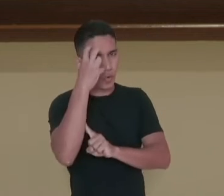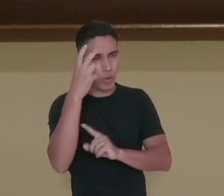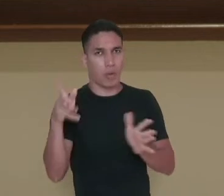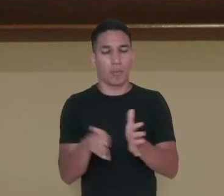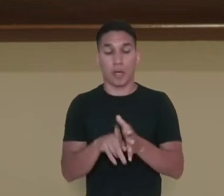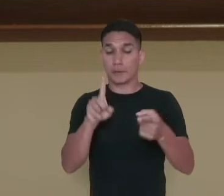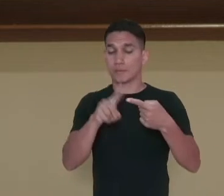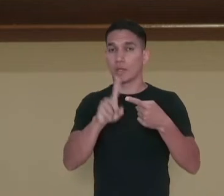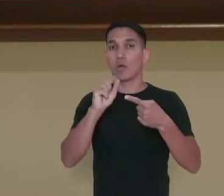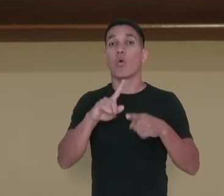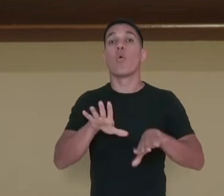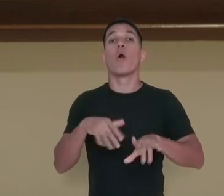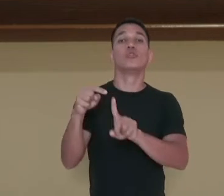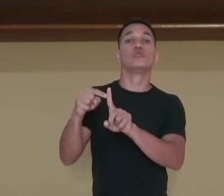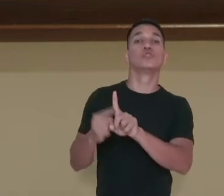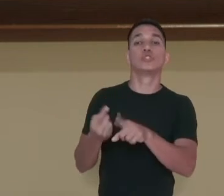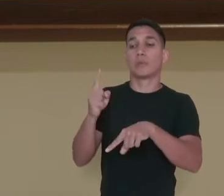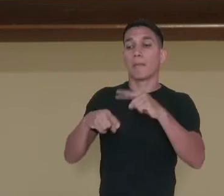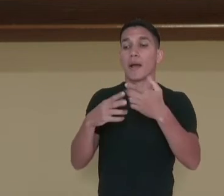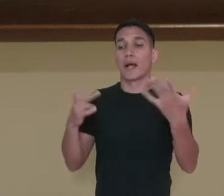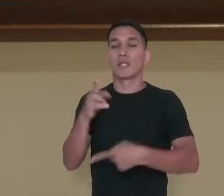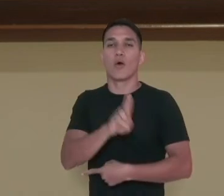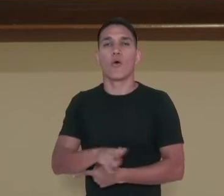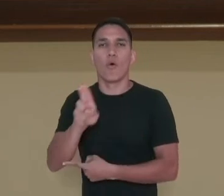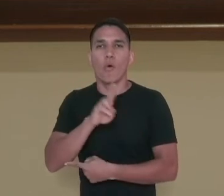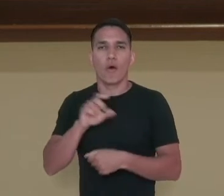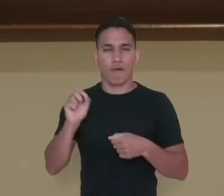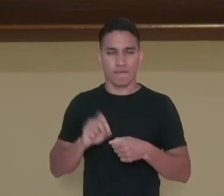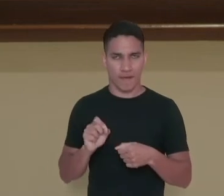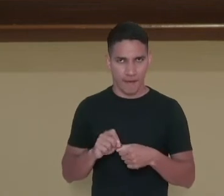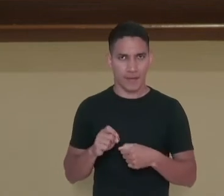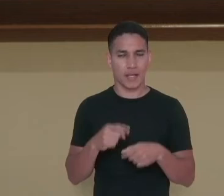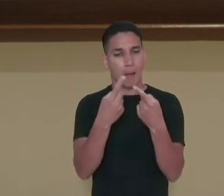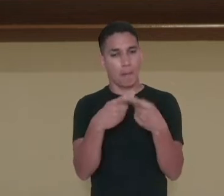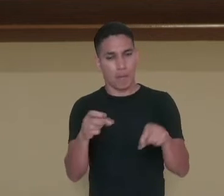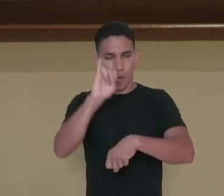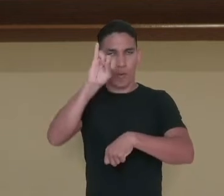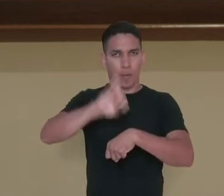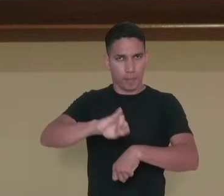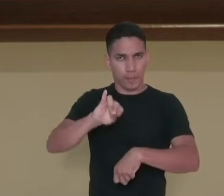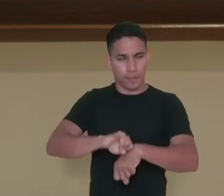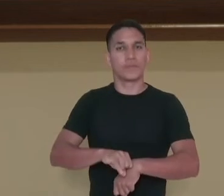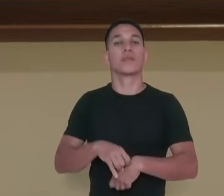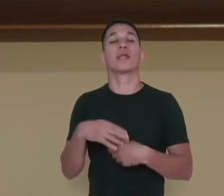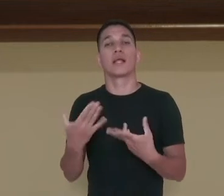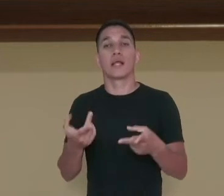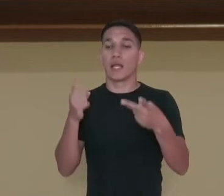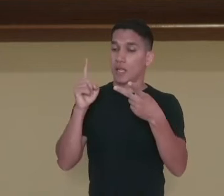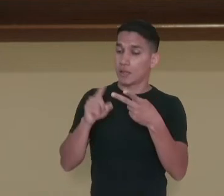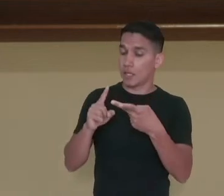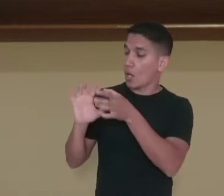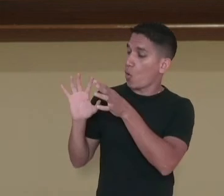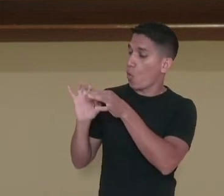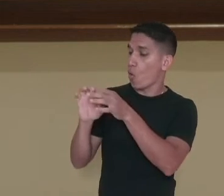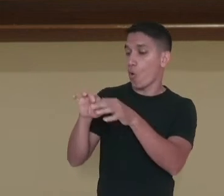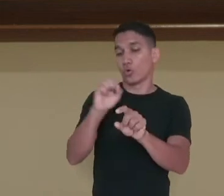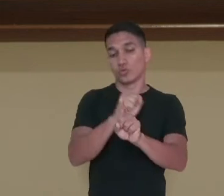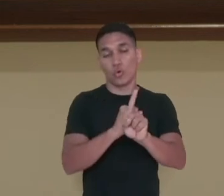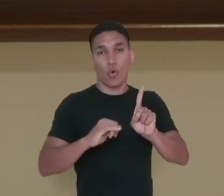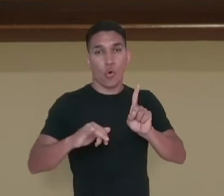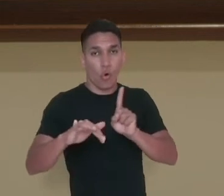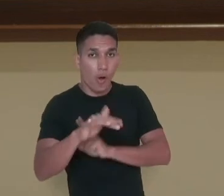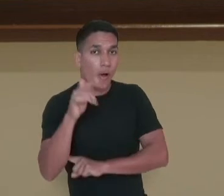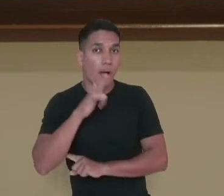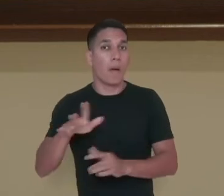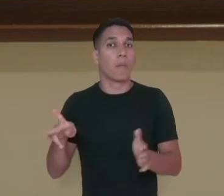o tipo de material que se utiliza para a criação desse instrumento musicais, desse instrumento musical, e no contexto social está